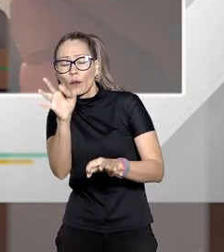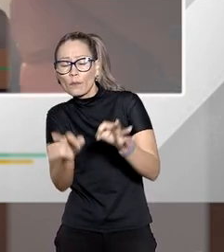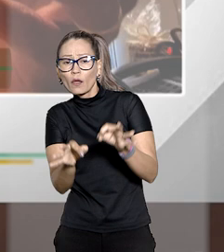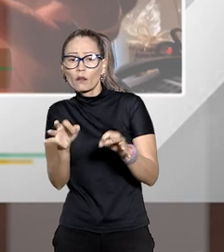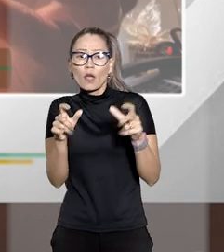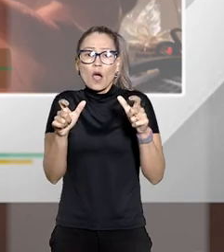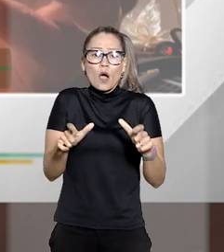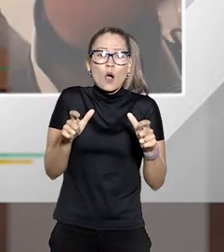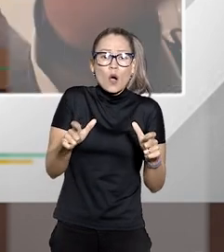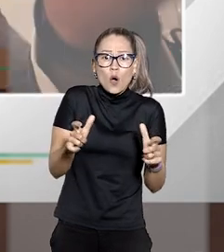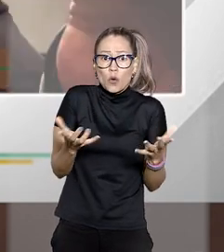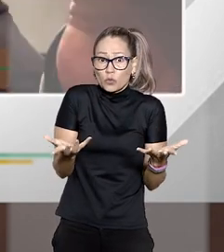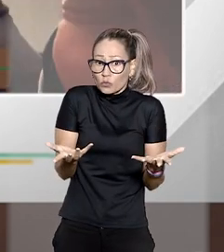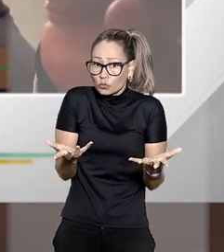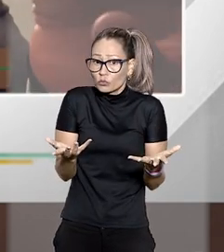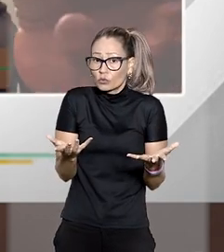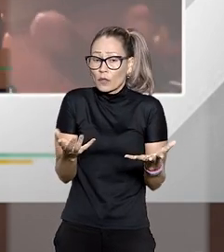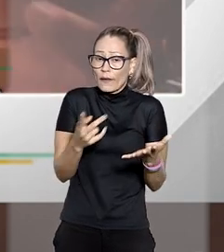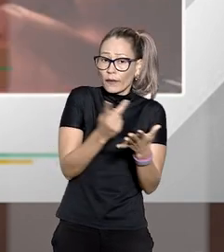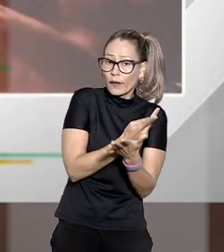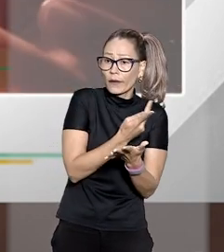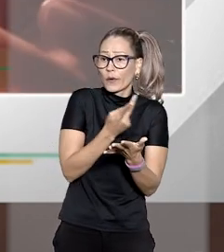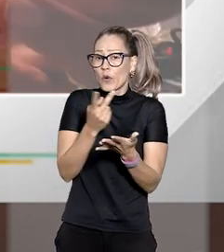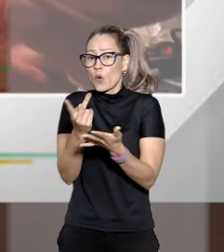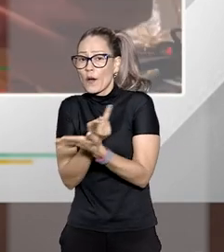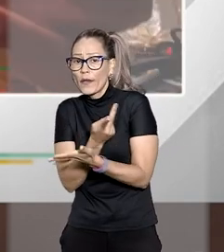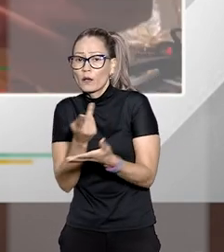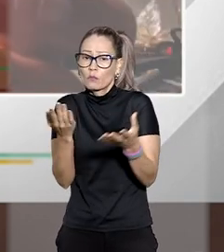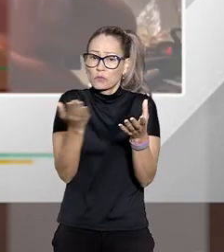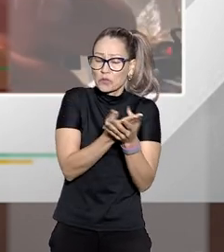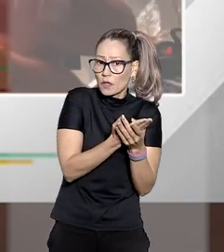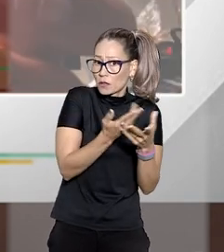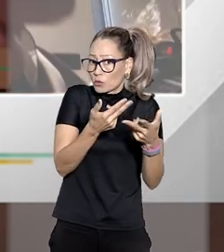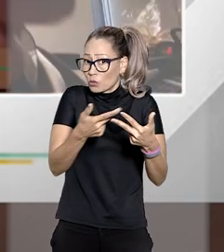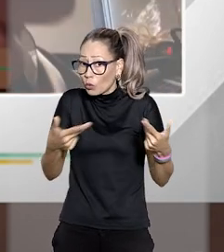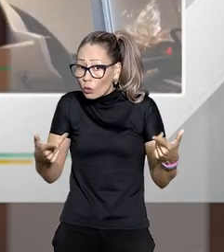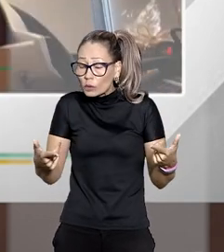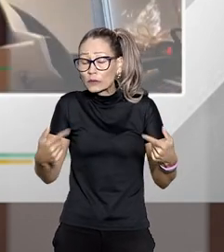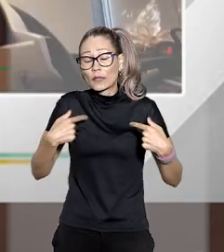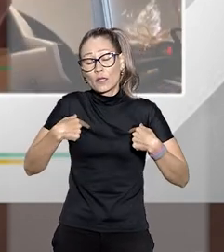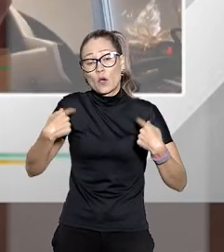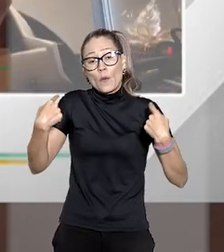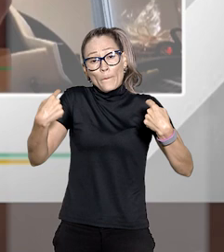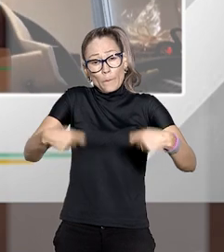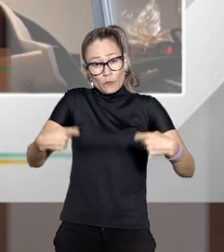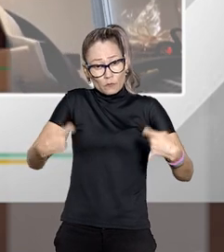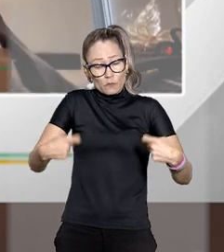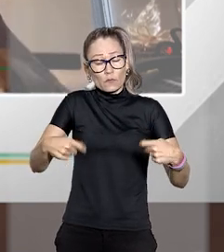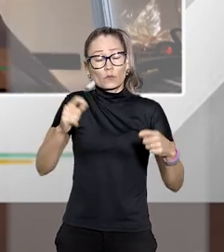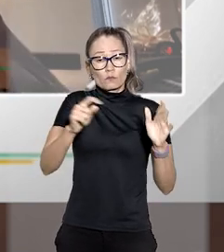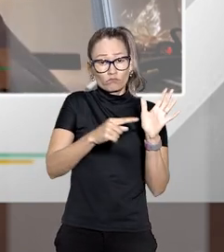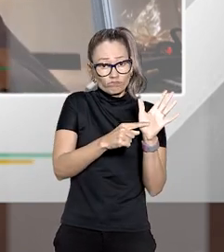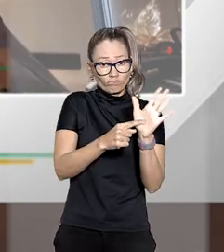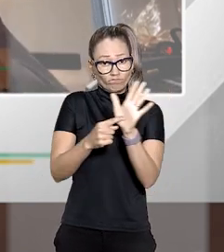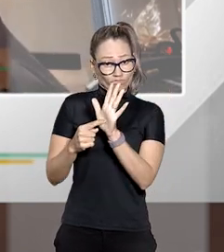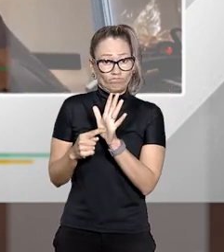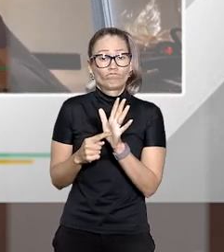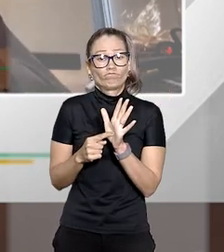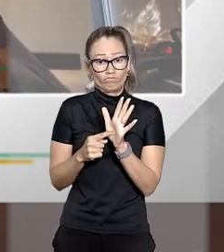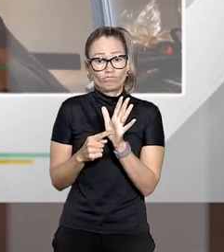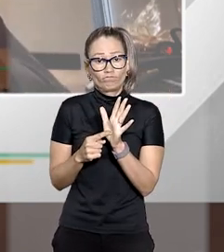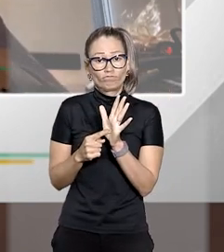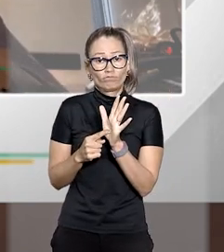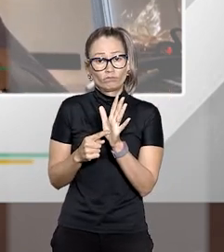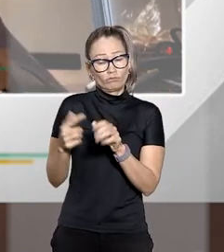julgamento o erro em judicando o erro em procedendo você precisaria de uma representação